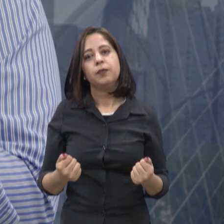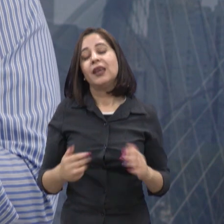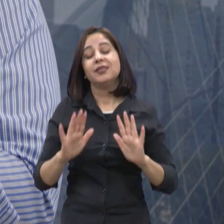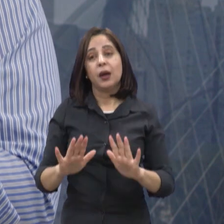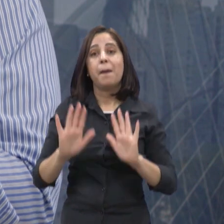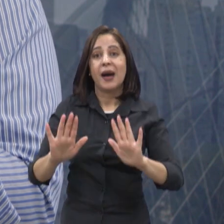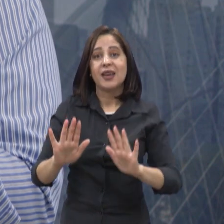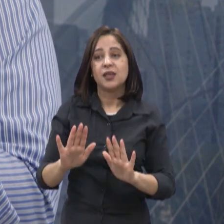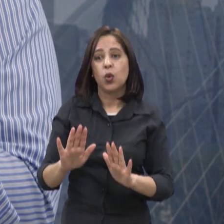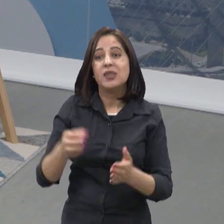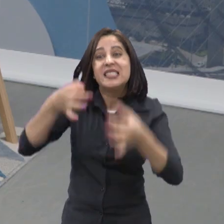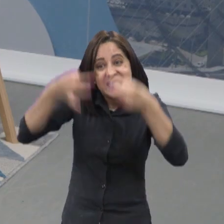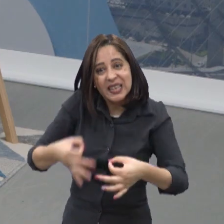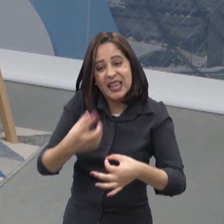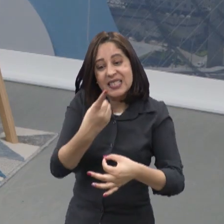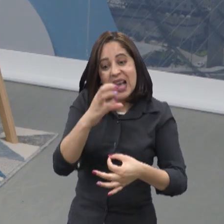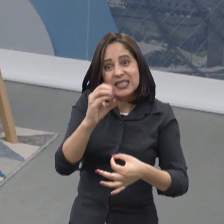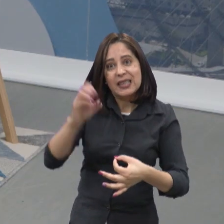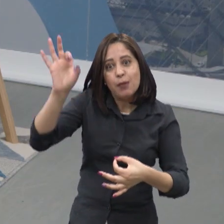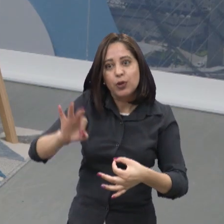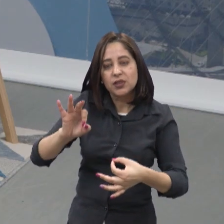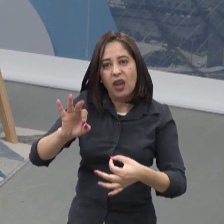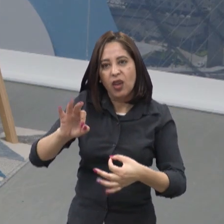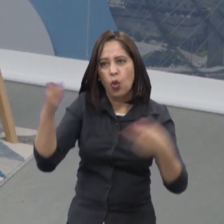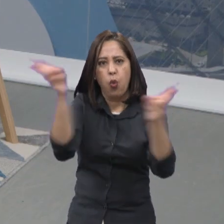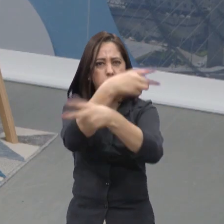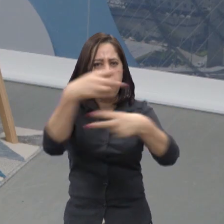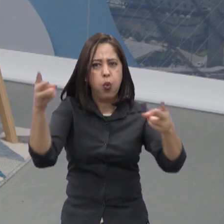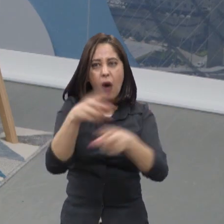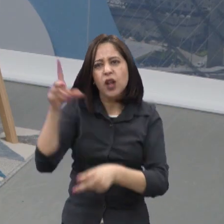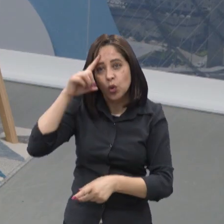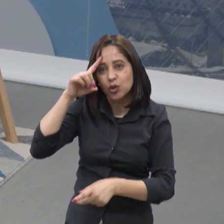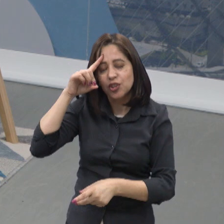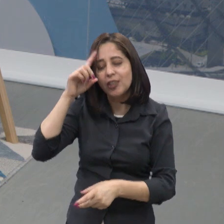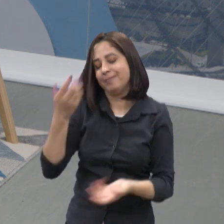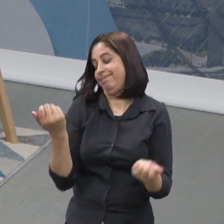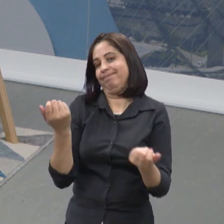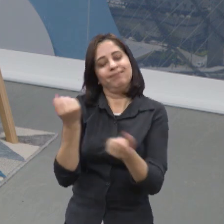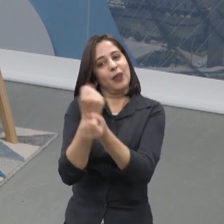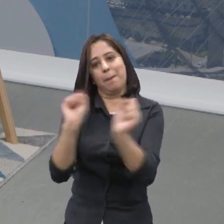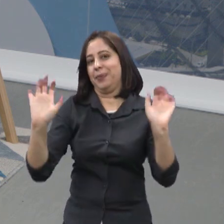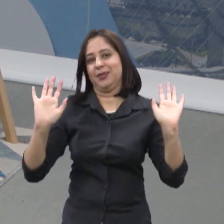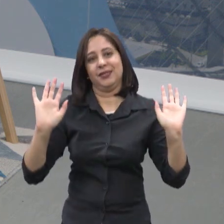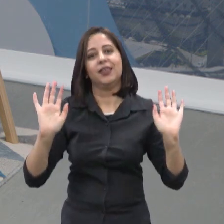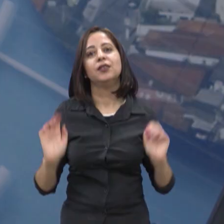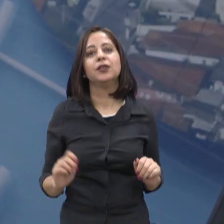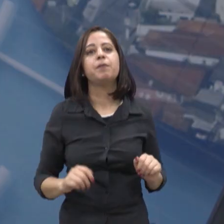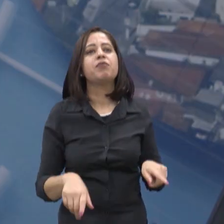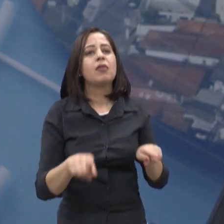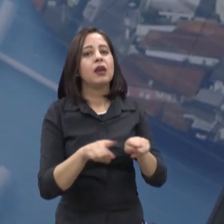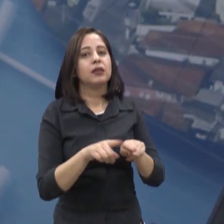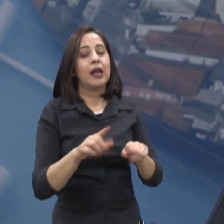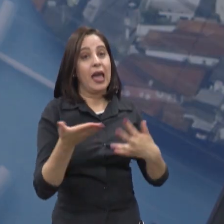ventar o tempo todo. Sim. E aí, desculpa de interromper, tem a questão também, a gente vai